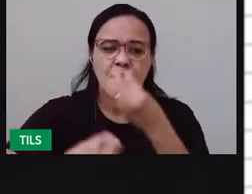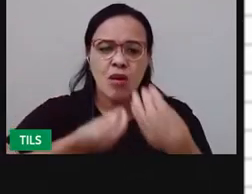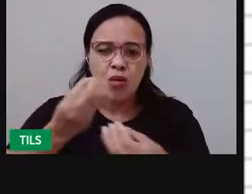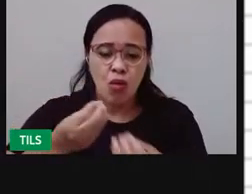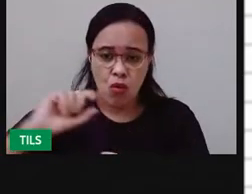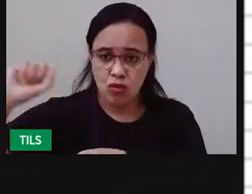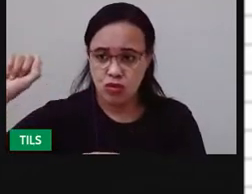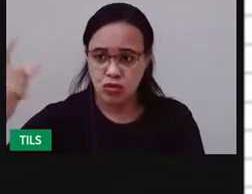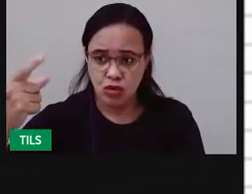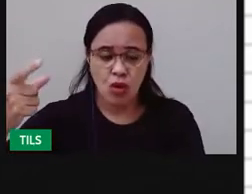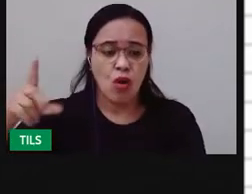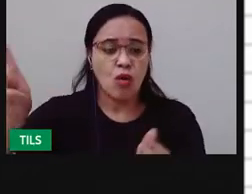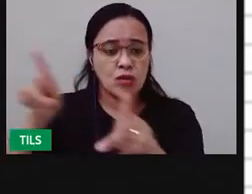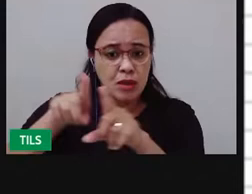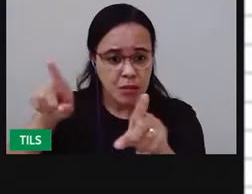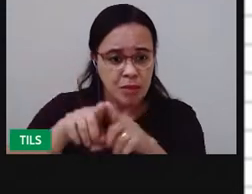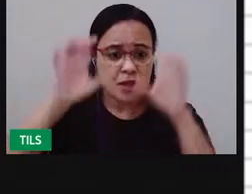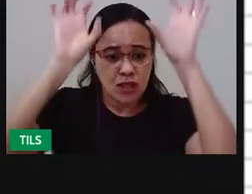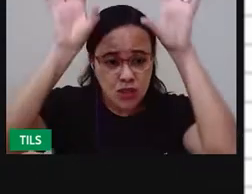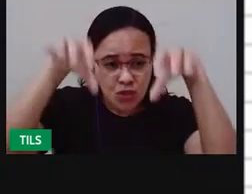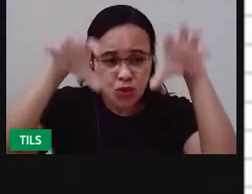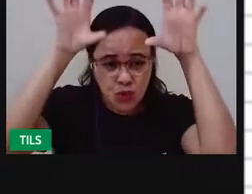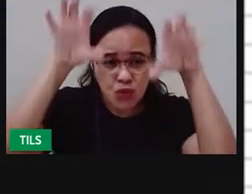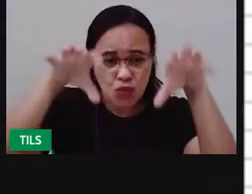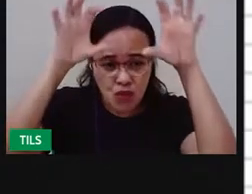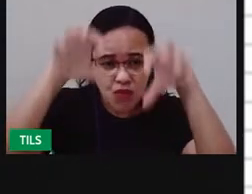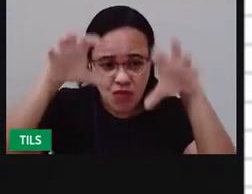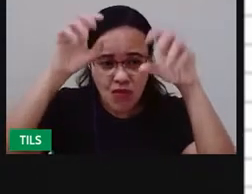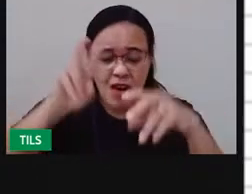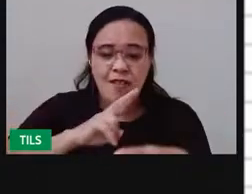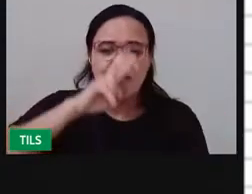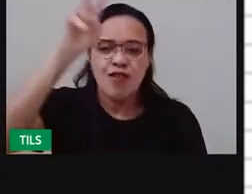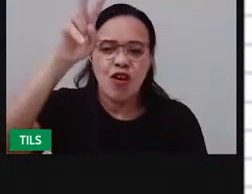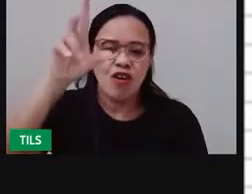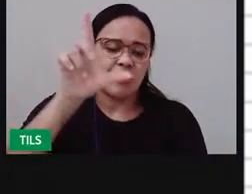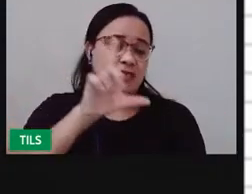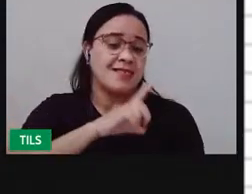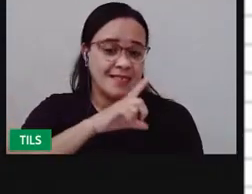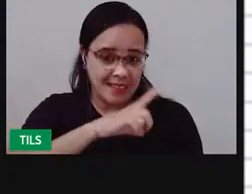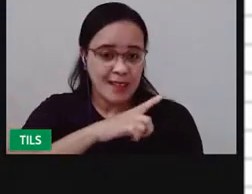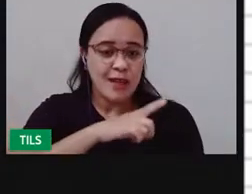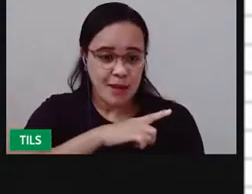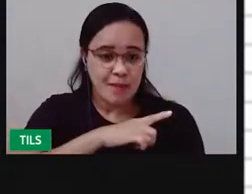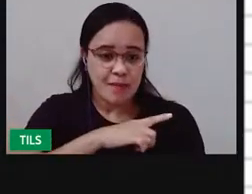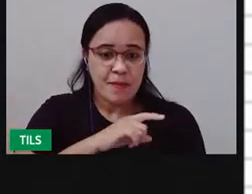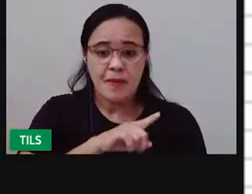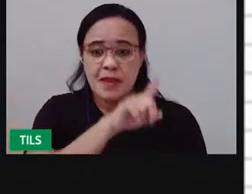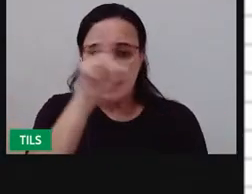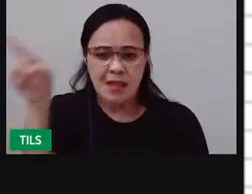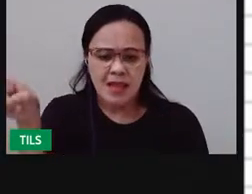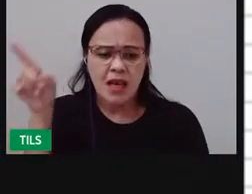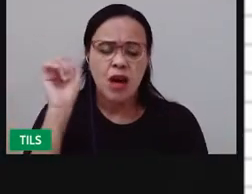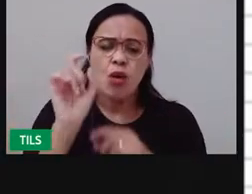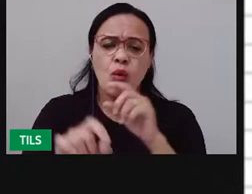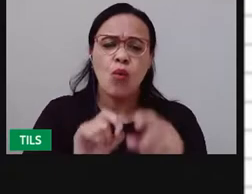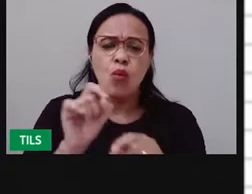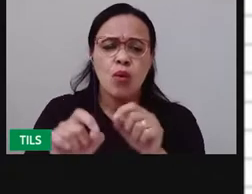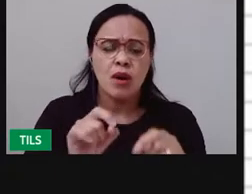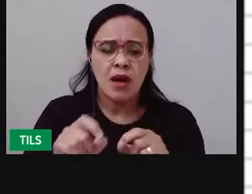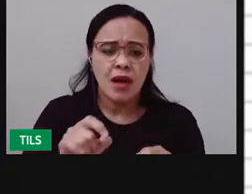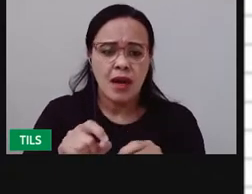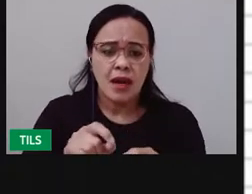influenciado pelas chuvas orográficas, ou chuvas de relevo, onde as massas de ar, ao tentarem